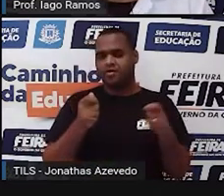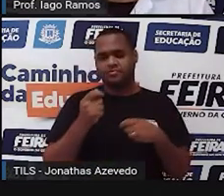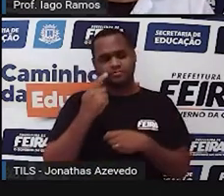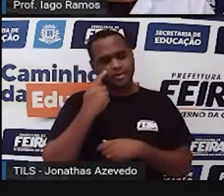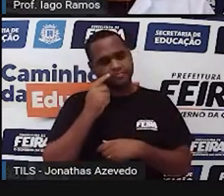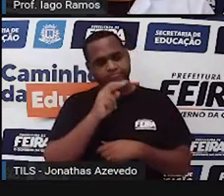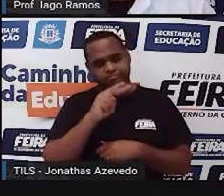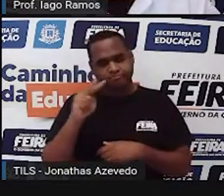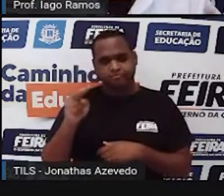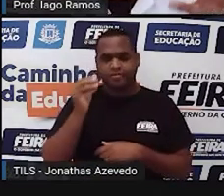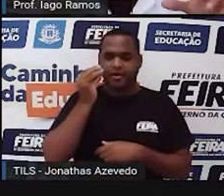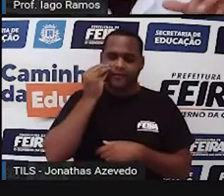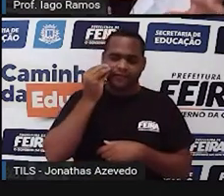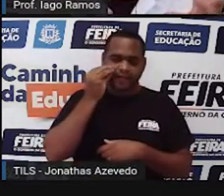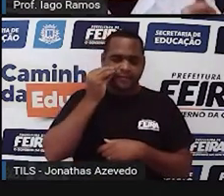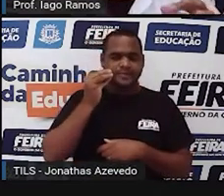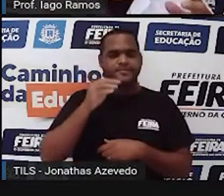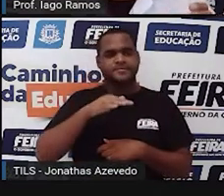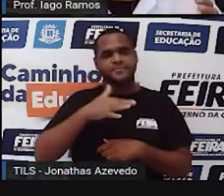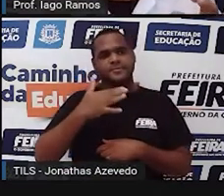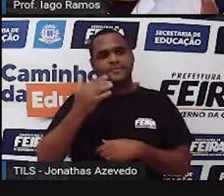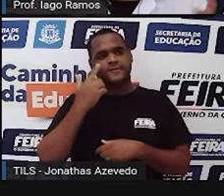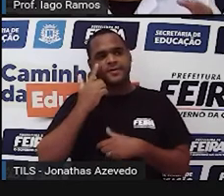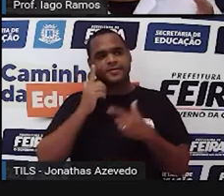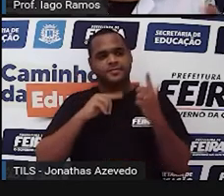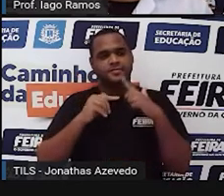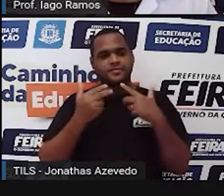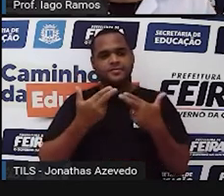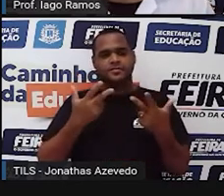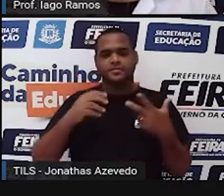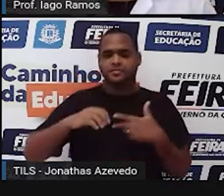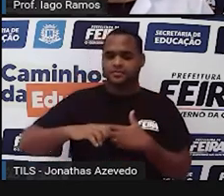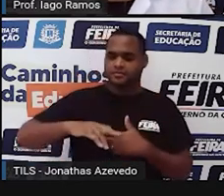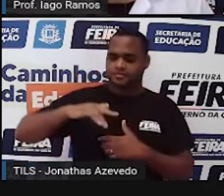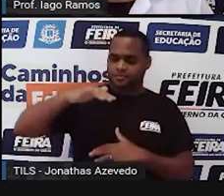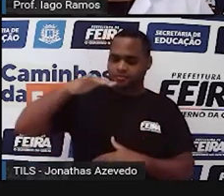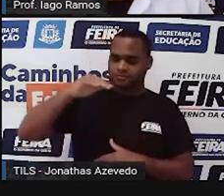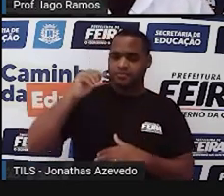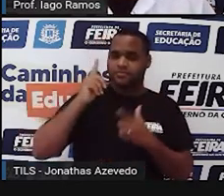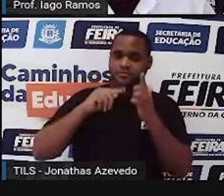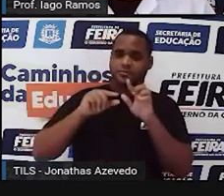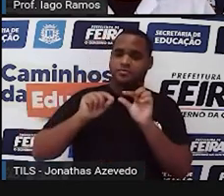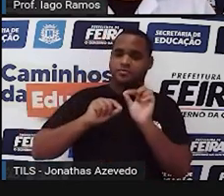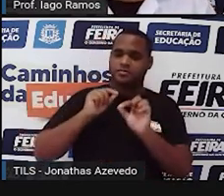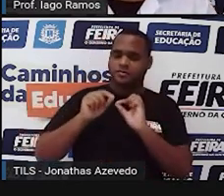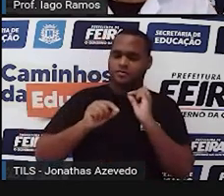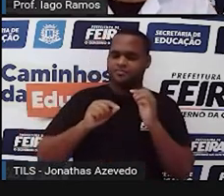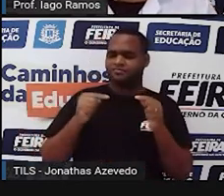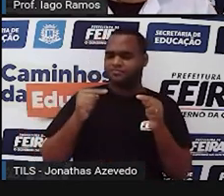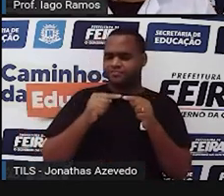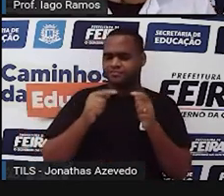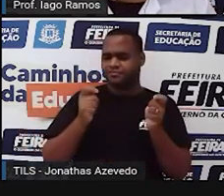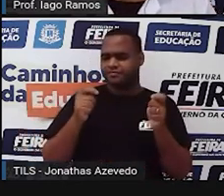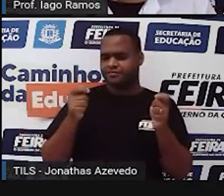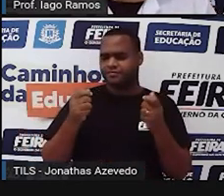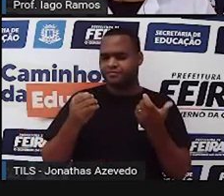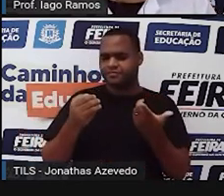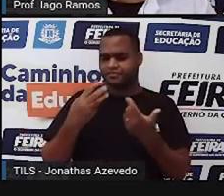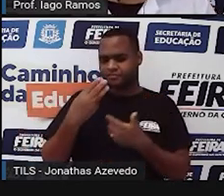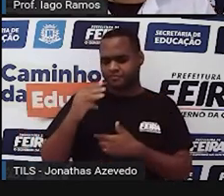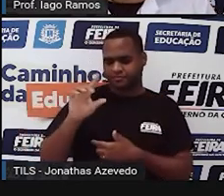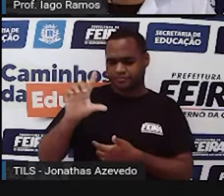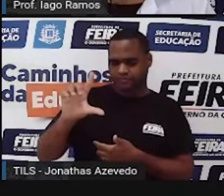dizer assim, mais ou menos quanto que cabe de água nesse balde aí. Será que é uns 3